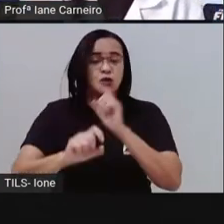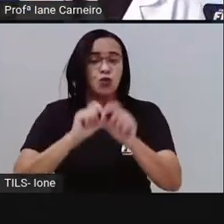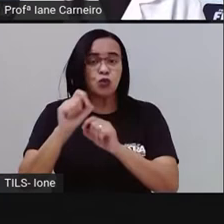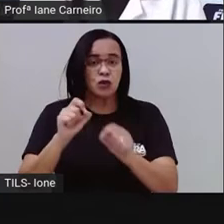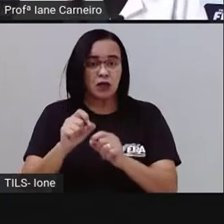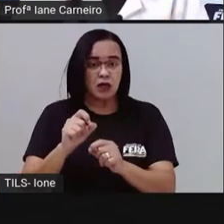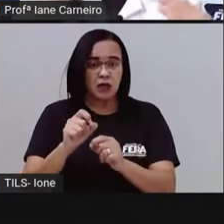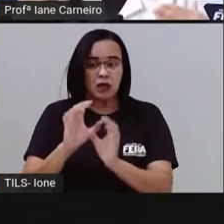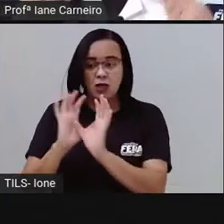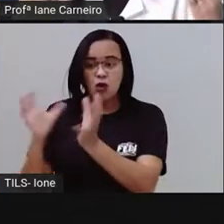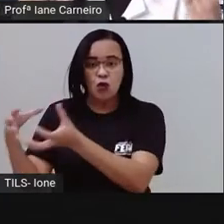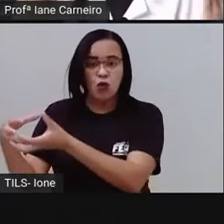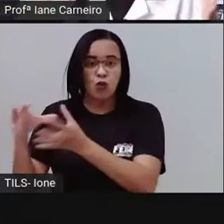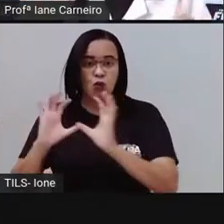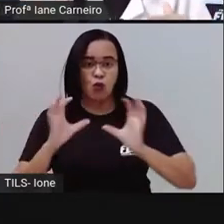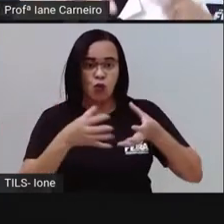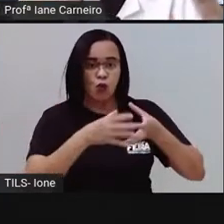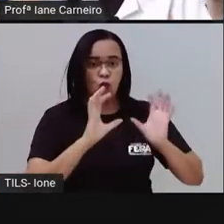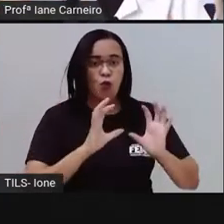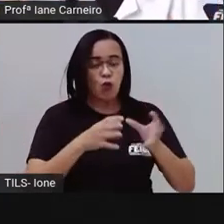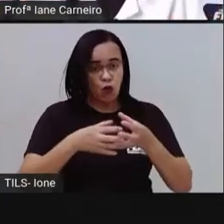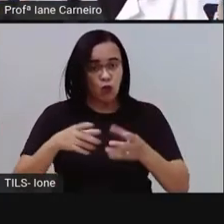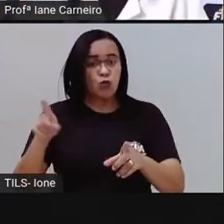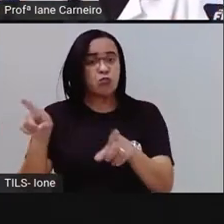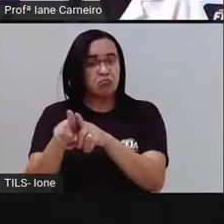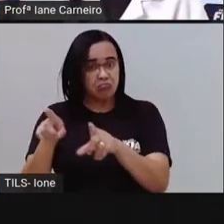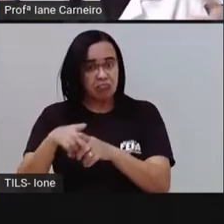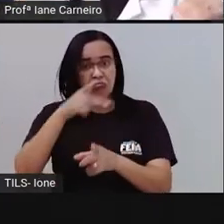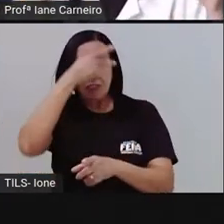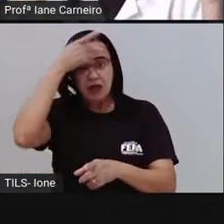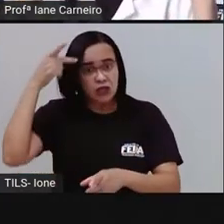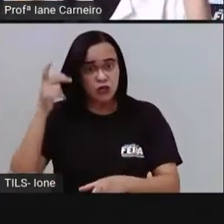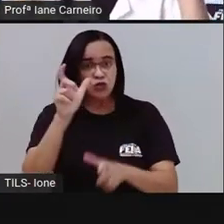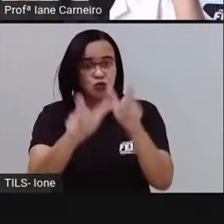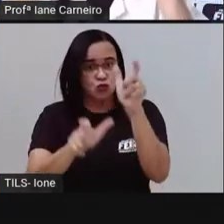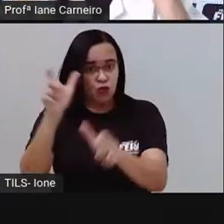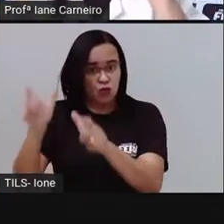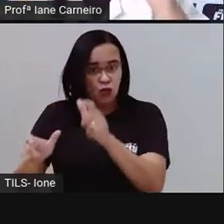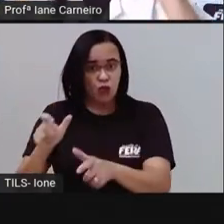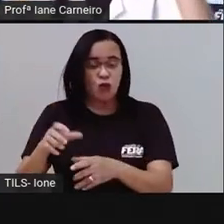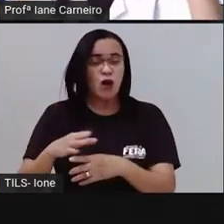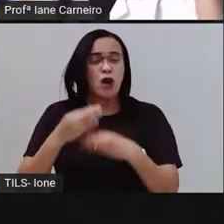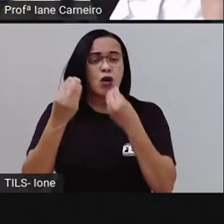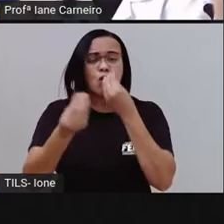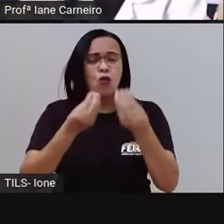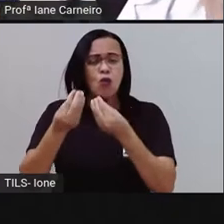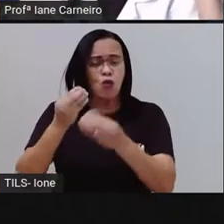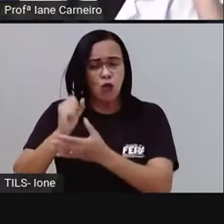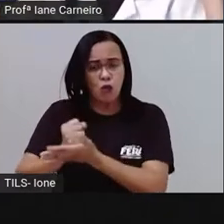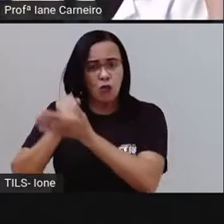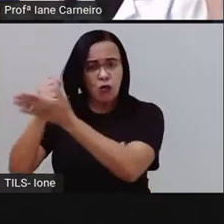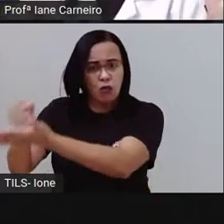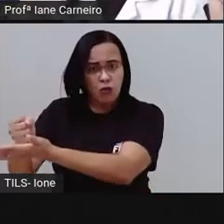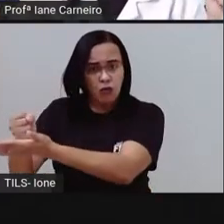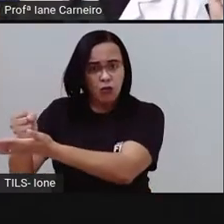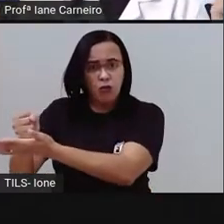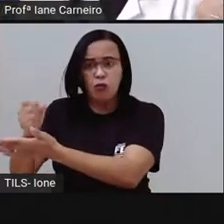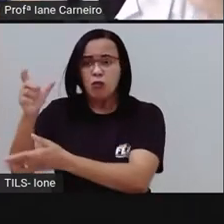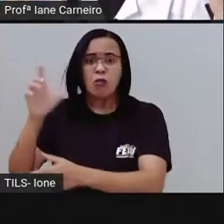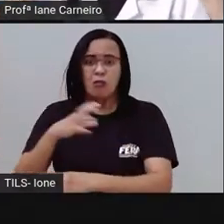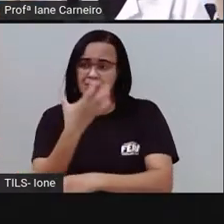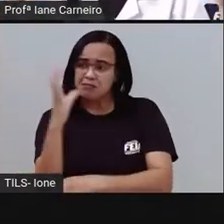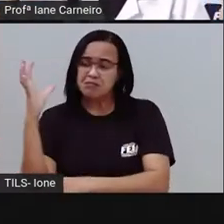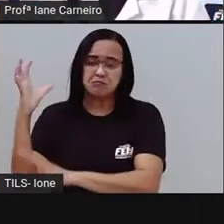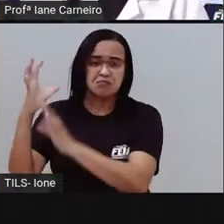ambiente. Nós também vamos ver quanto tempo será que o chiclete que você jogou lá fora na rua,